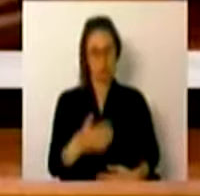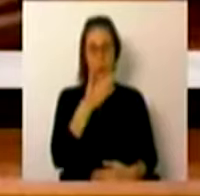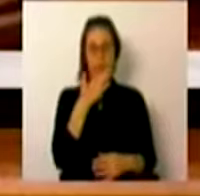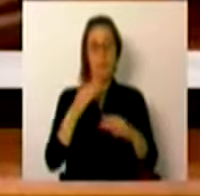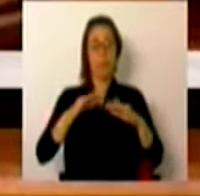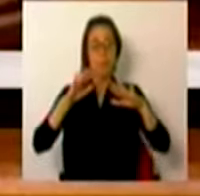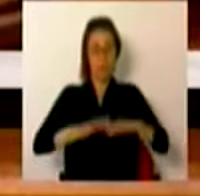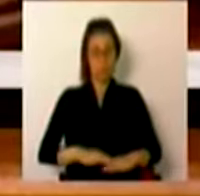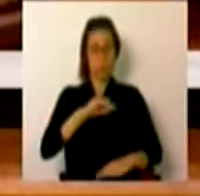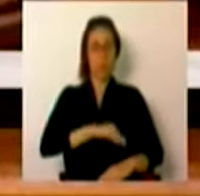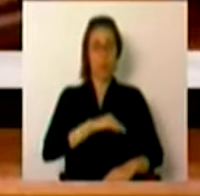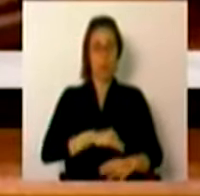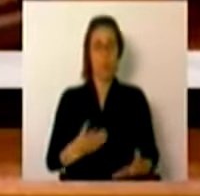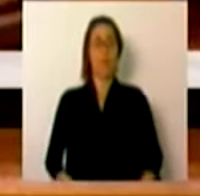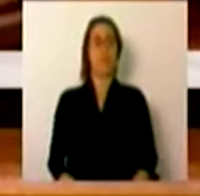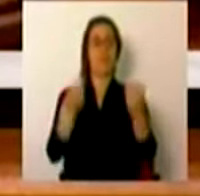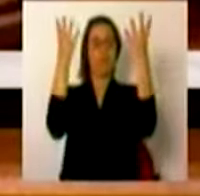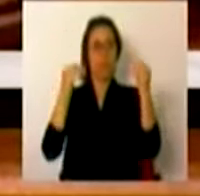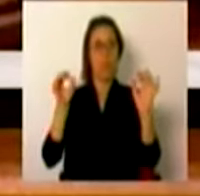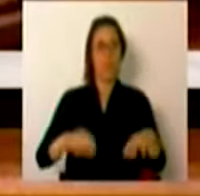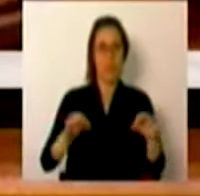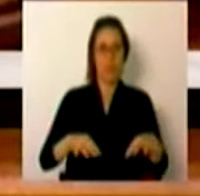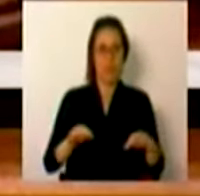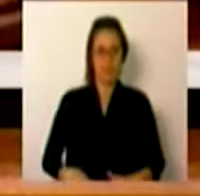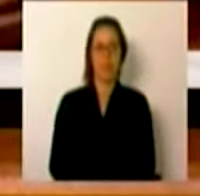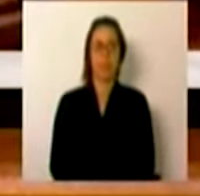congelamento salarial ter finalmente acabado.